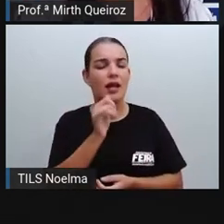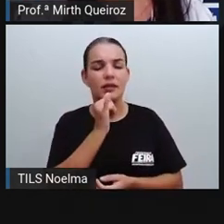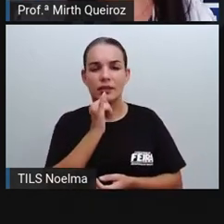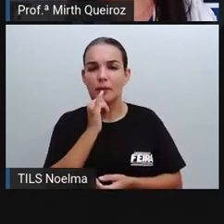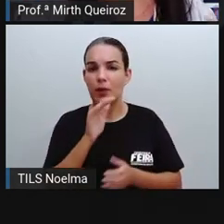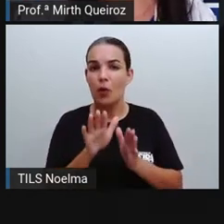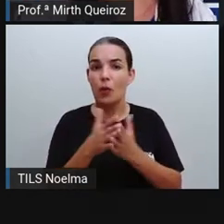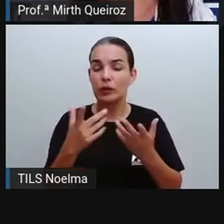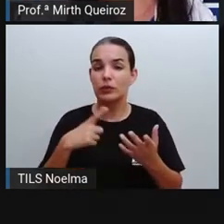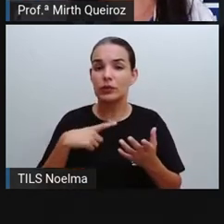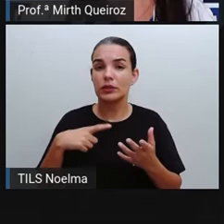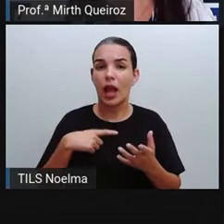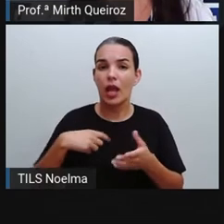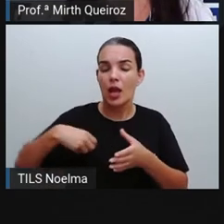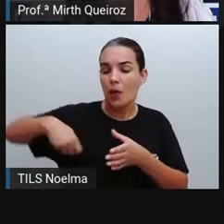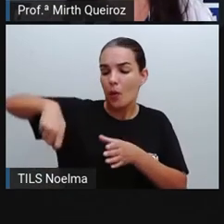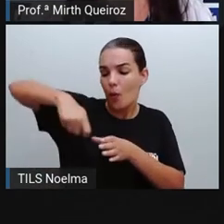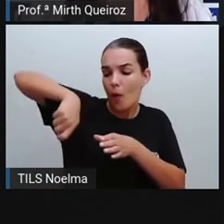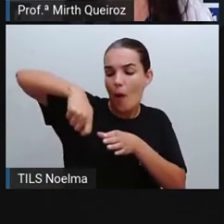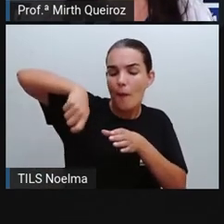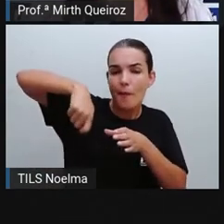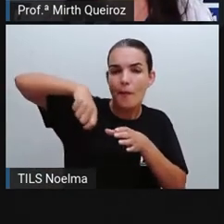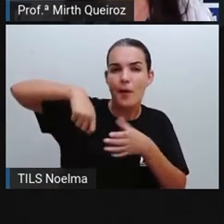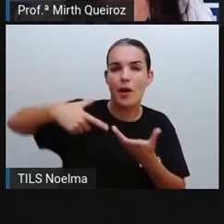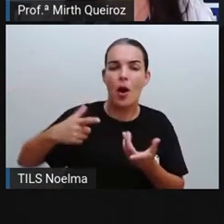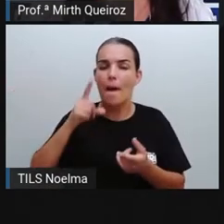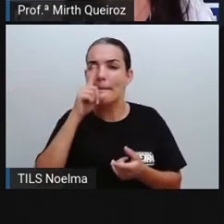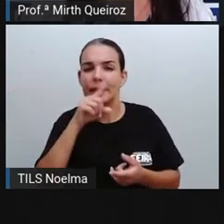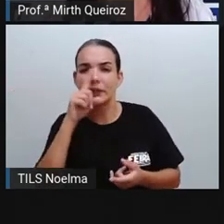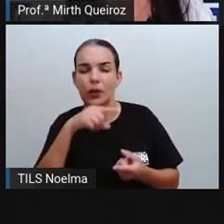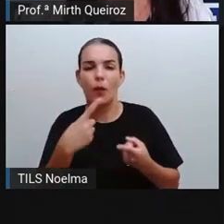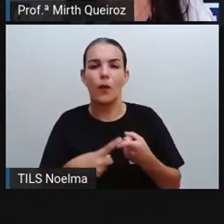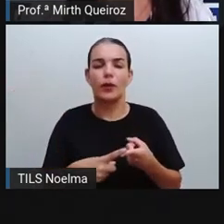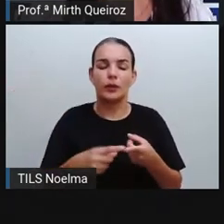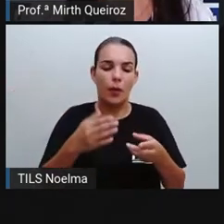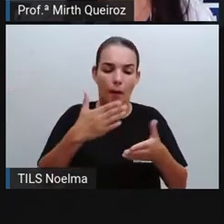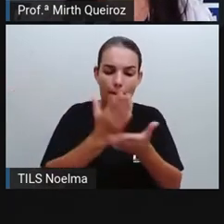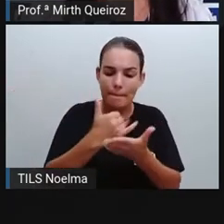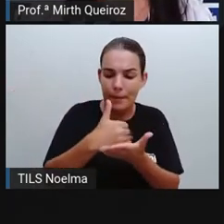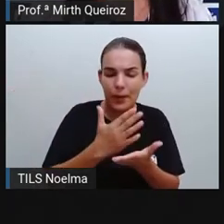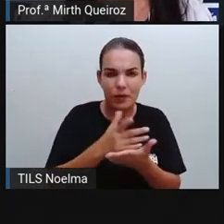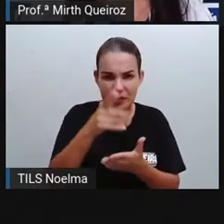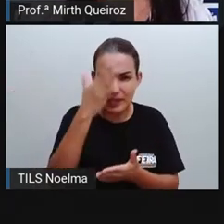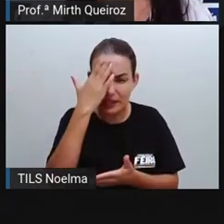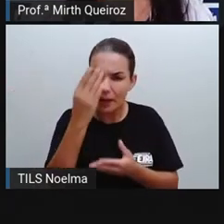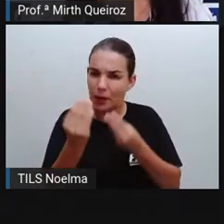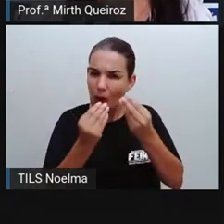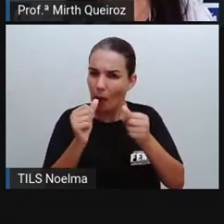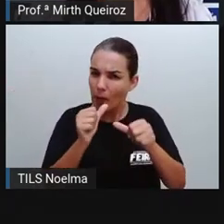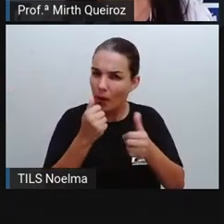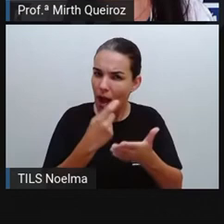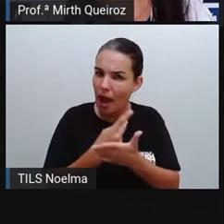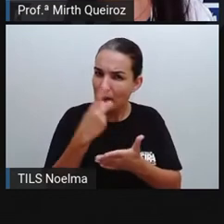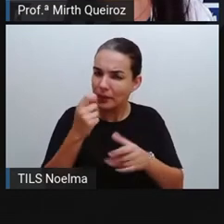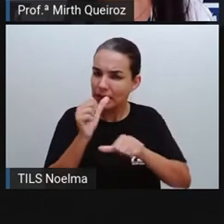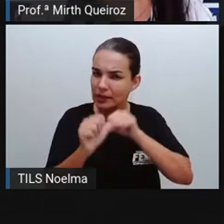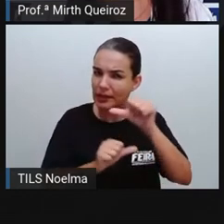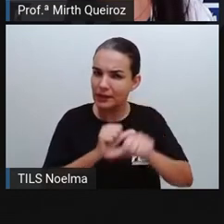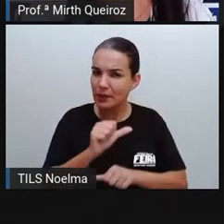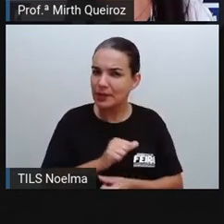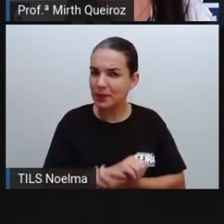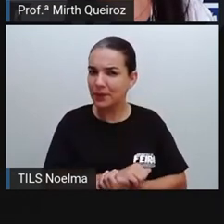casa, um biscoito, ou quando você vai comprar um bolo, vocês sabem como é que acontece a transformação da matéria-prima?